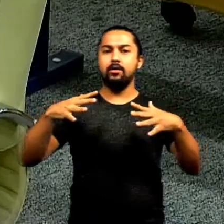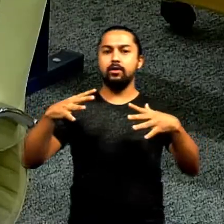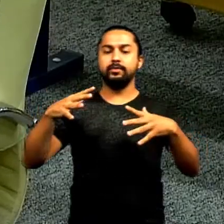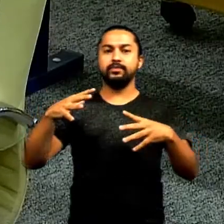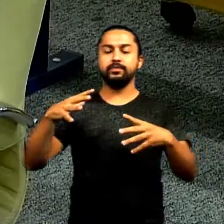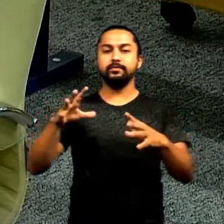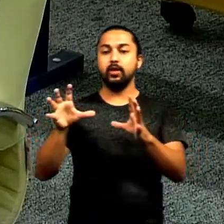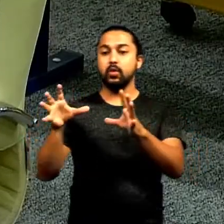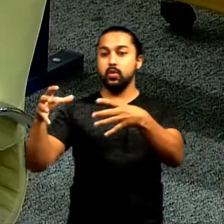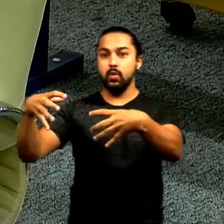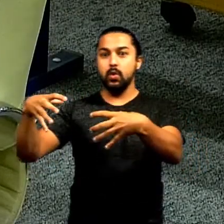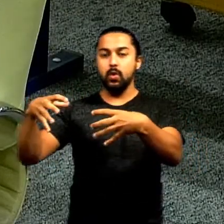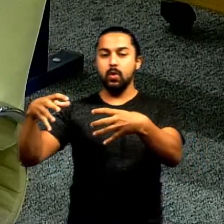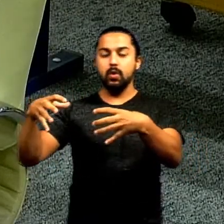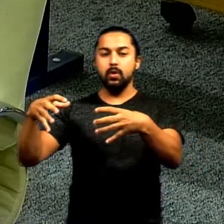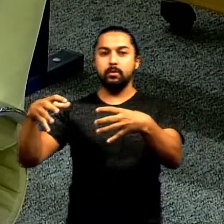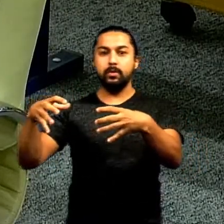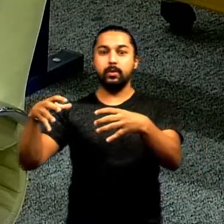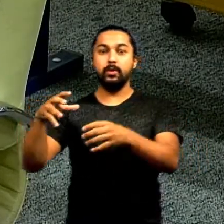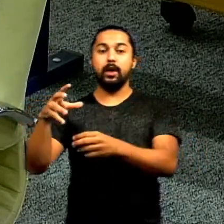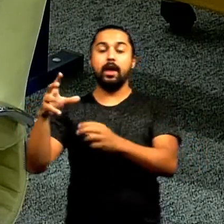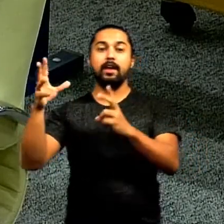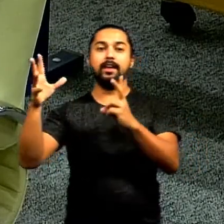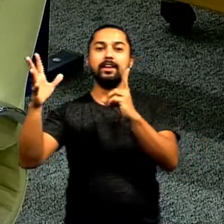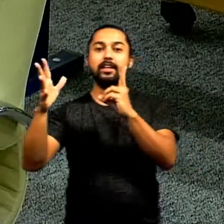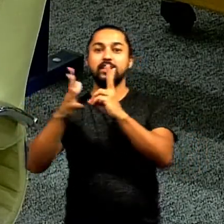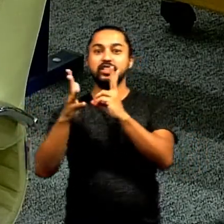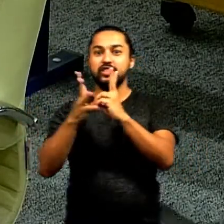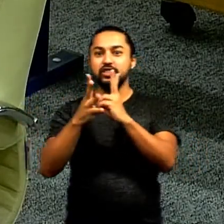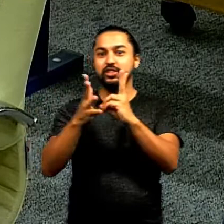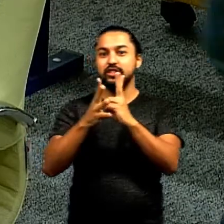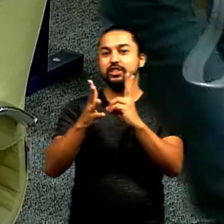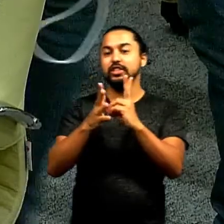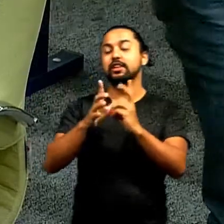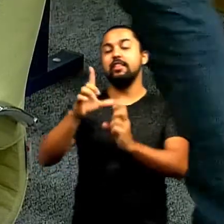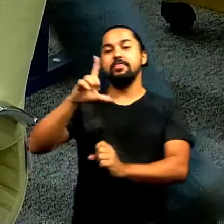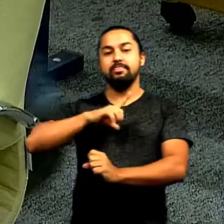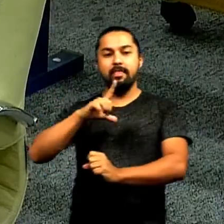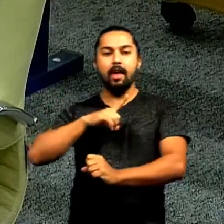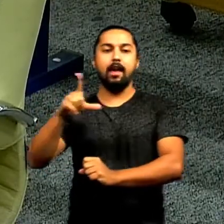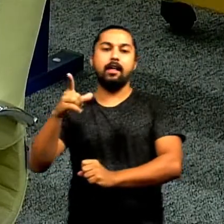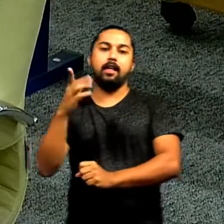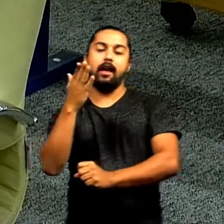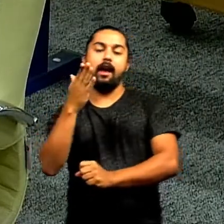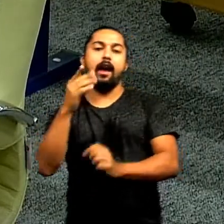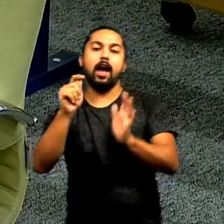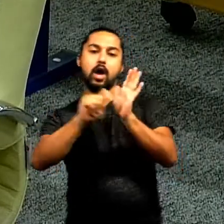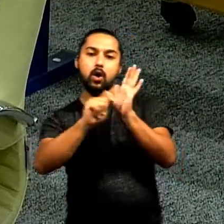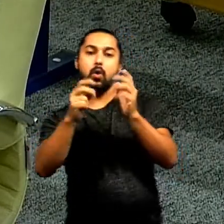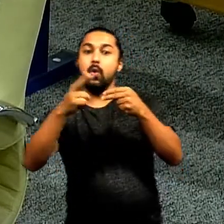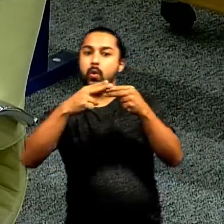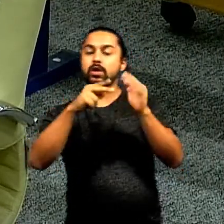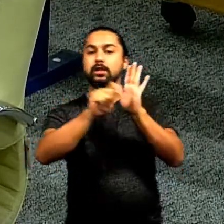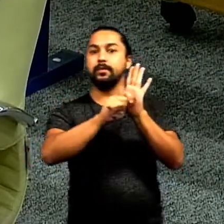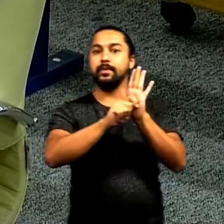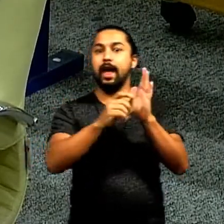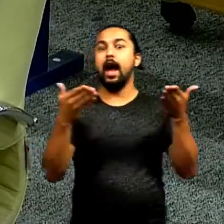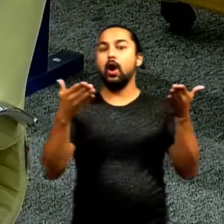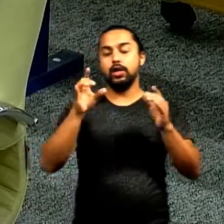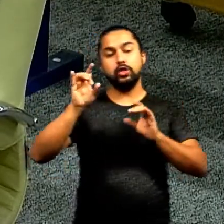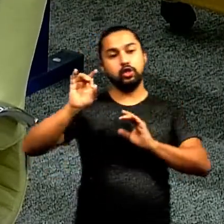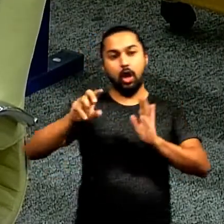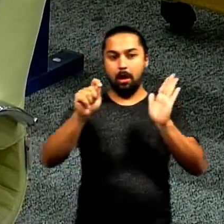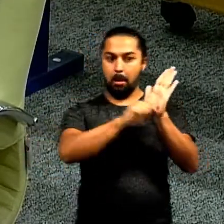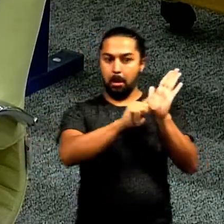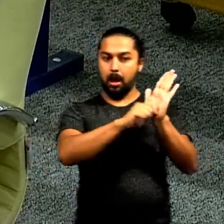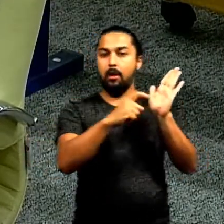tomam chá de maconha é bom para asma agora se é para medicinal só não